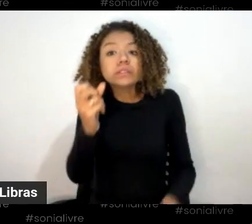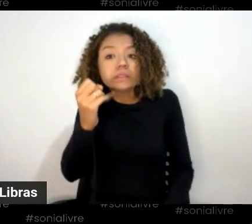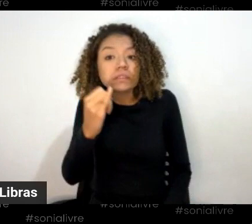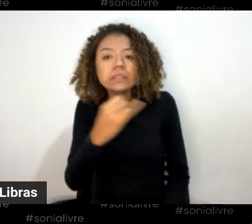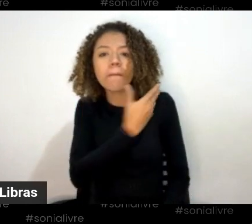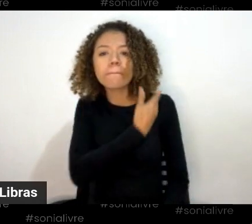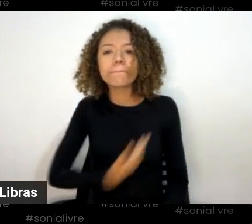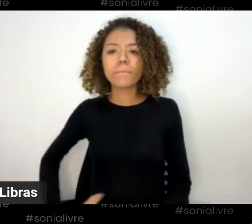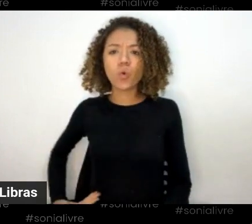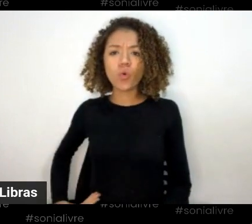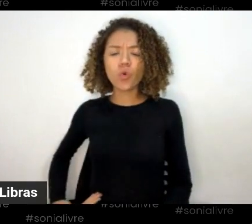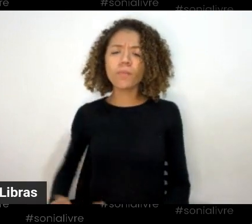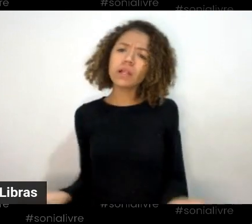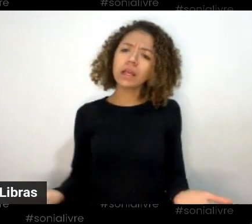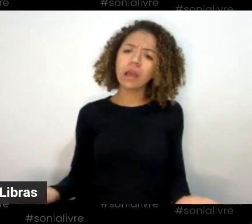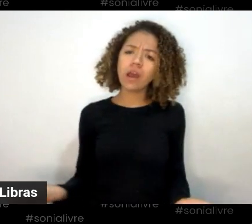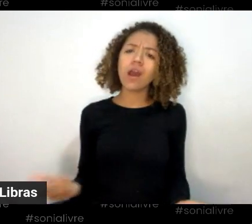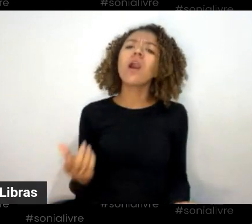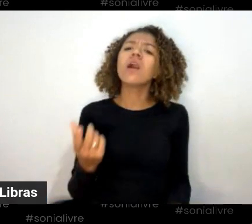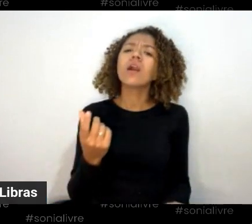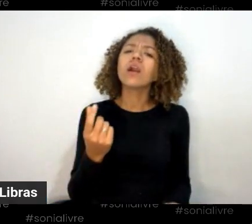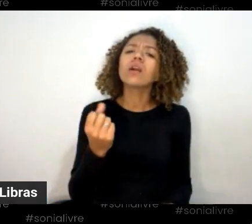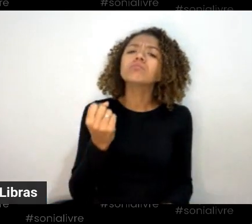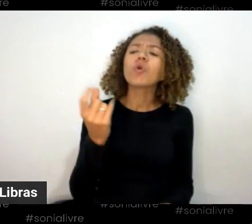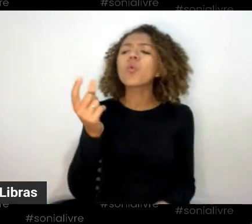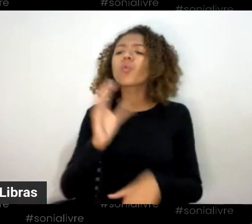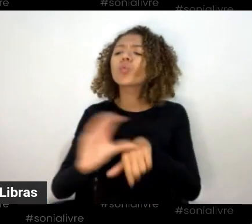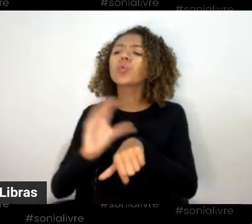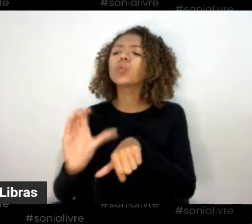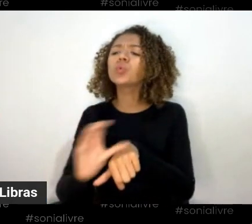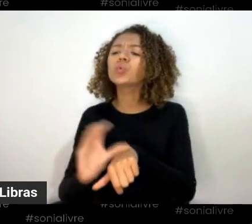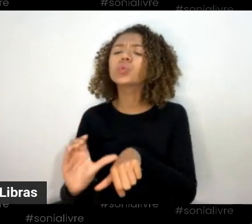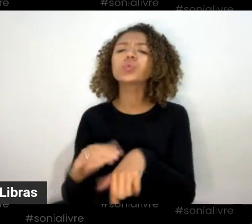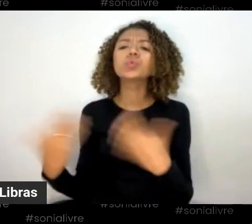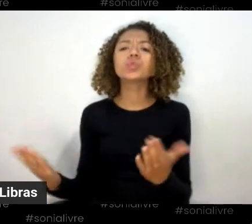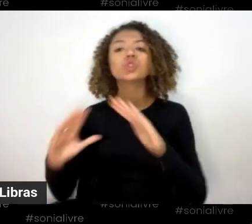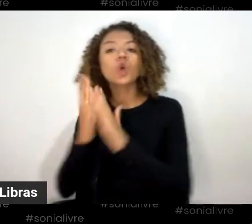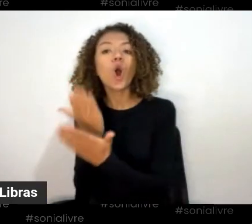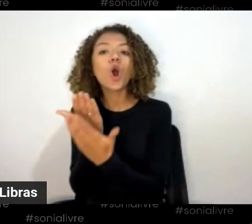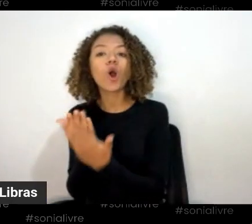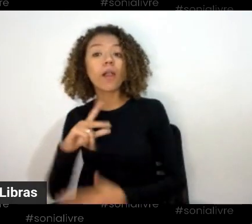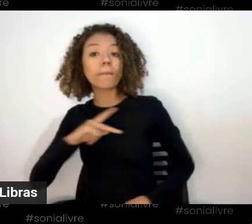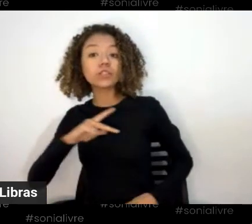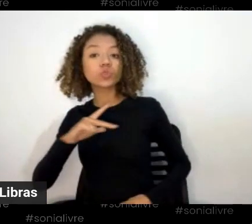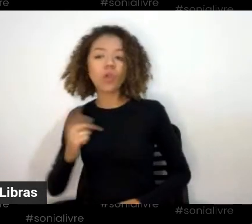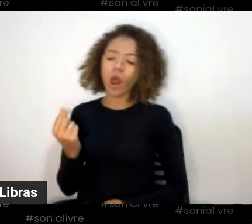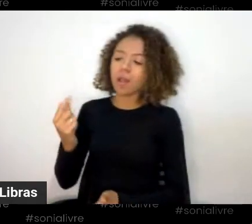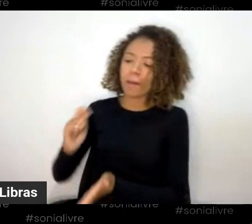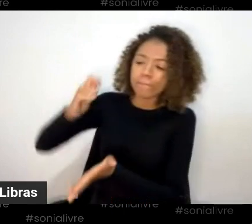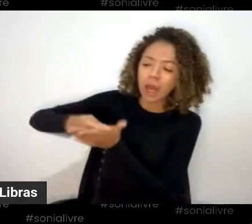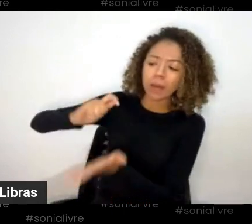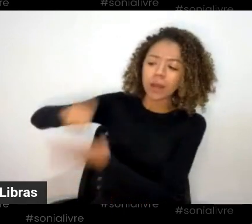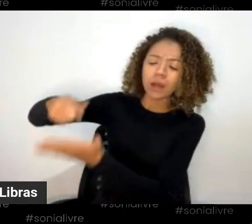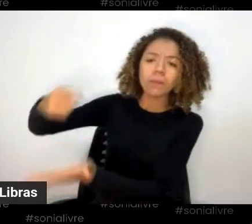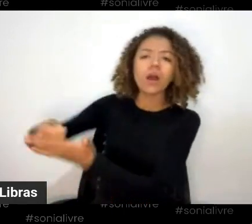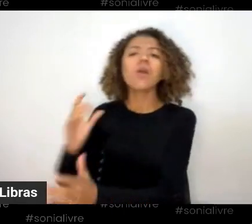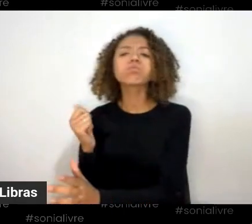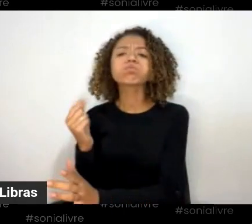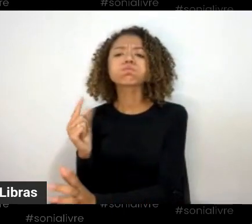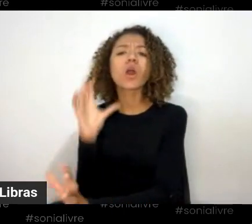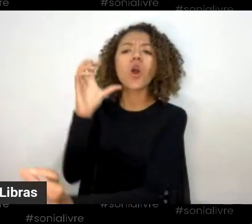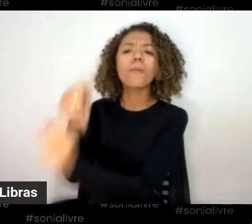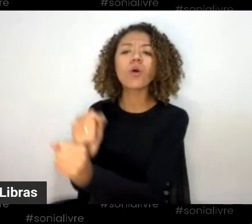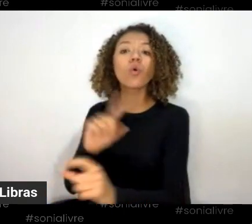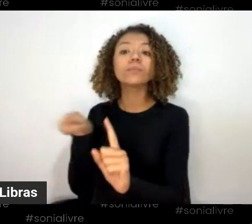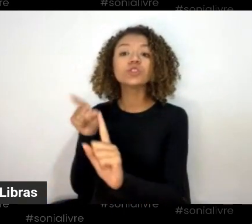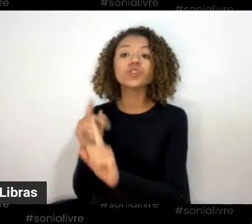cursado nas melhores faculdades. Quanto será o cursinho? Quanto foi as escolas particulares que foram gastas para que eles tivessem um futuro legal, um futuro bom?